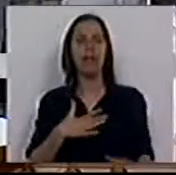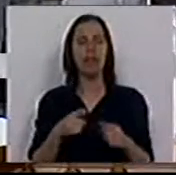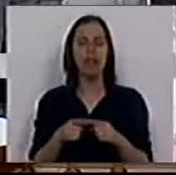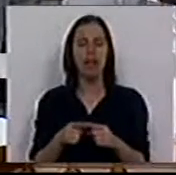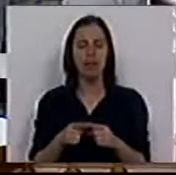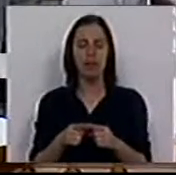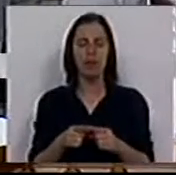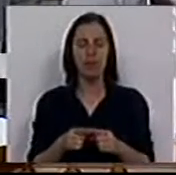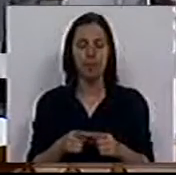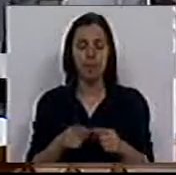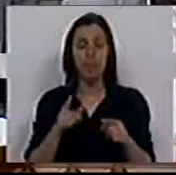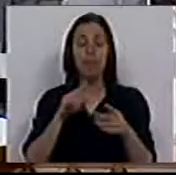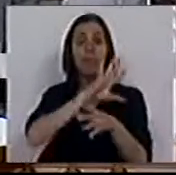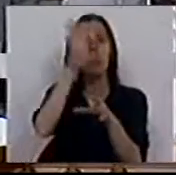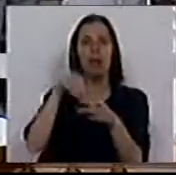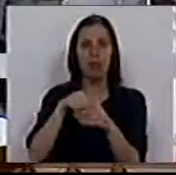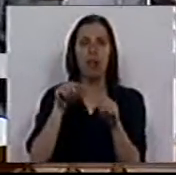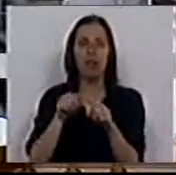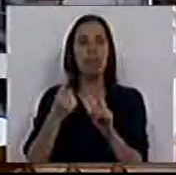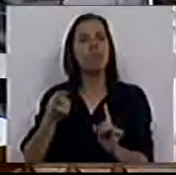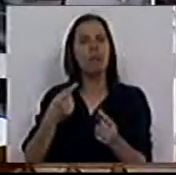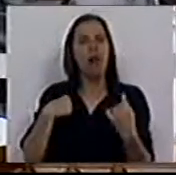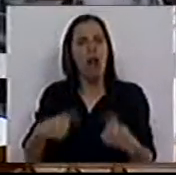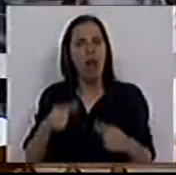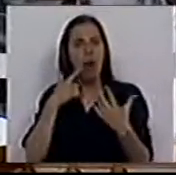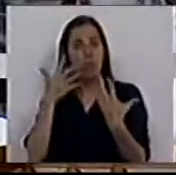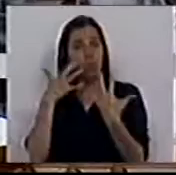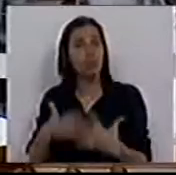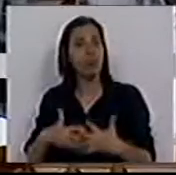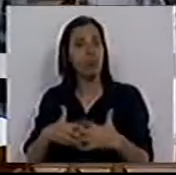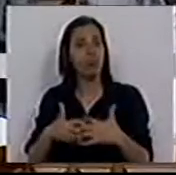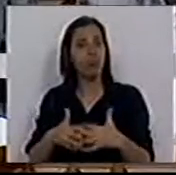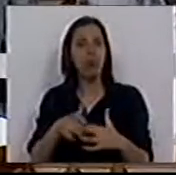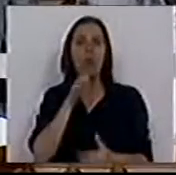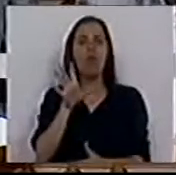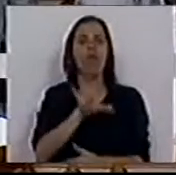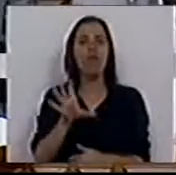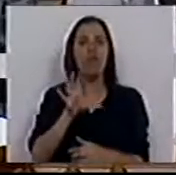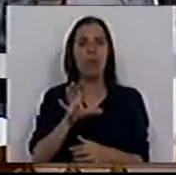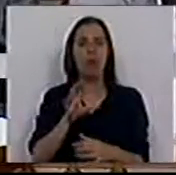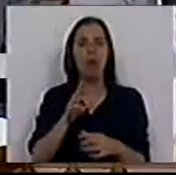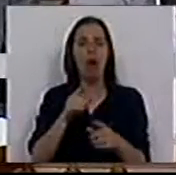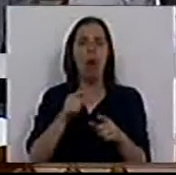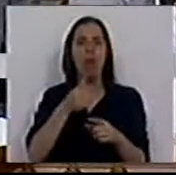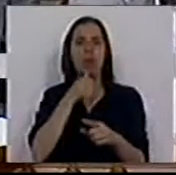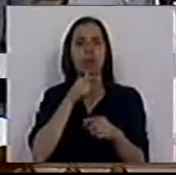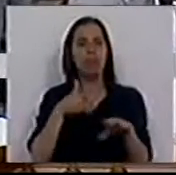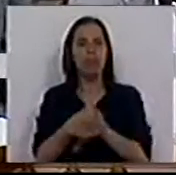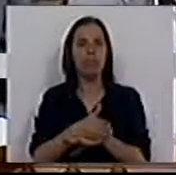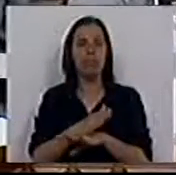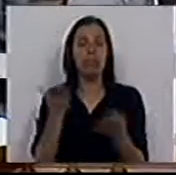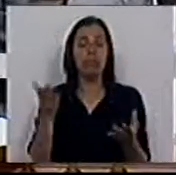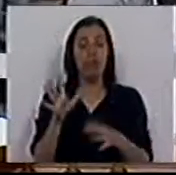que estão envolvidas, temos muitas dúvidas em relação ao mecanismo de ferimento tácito.